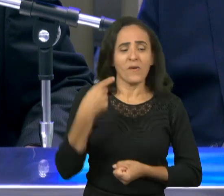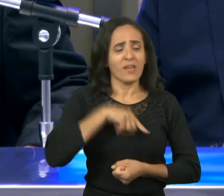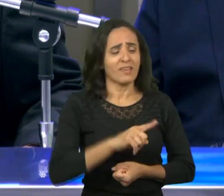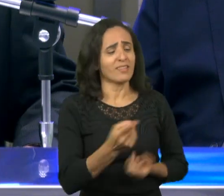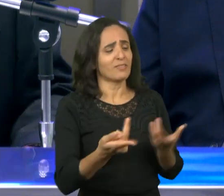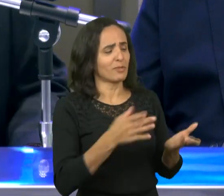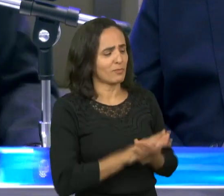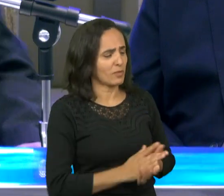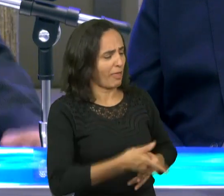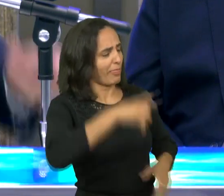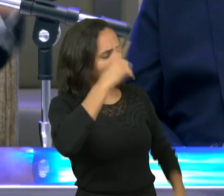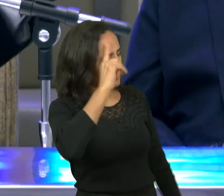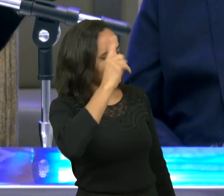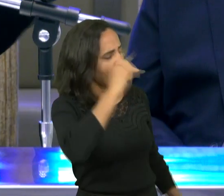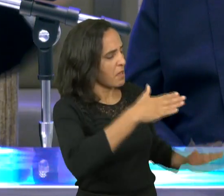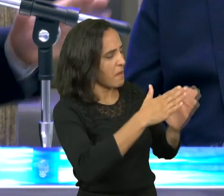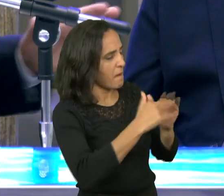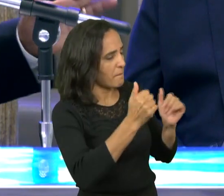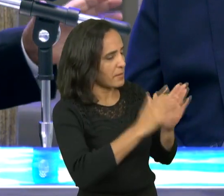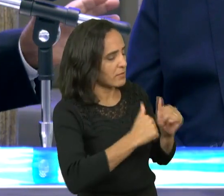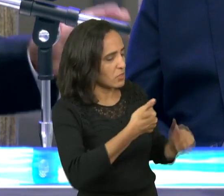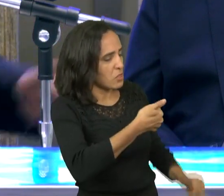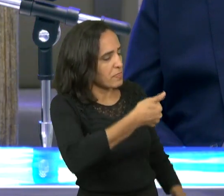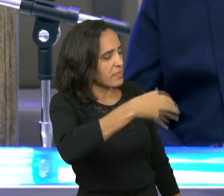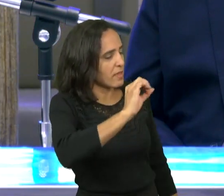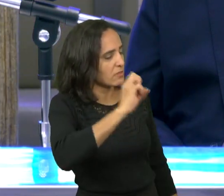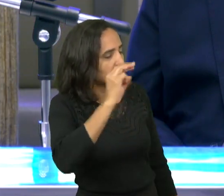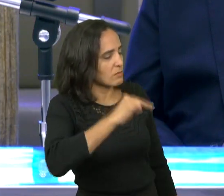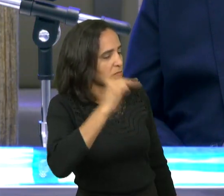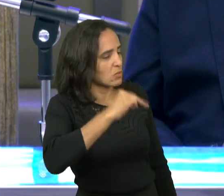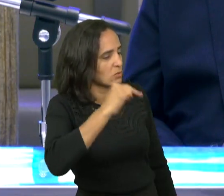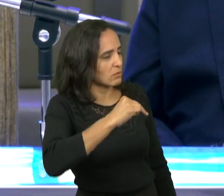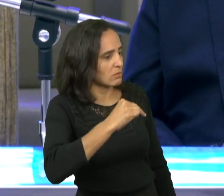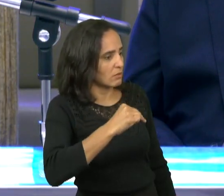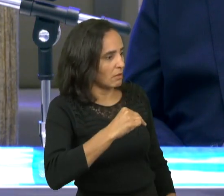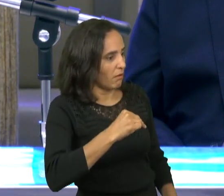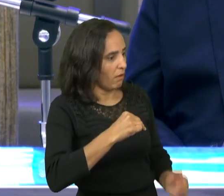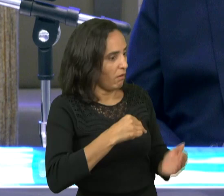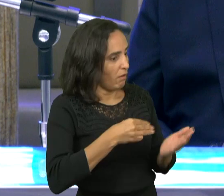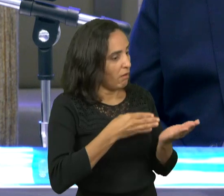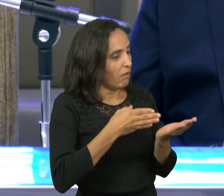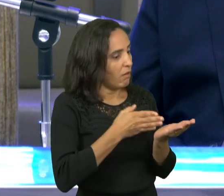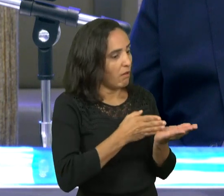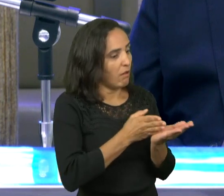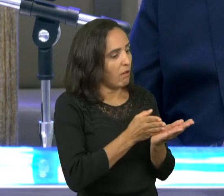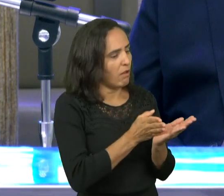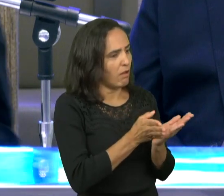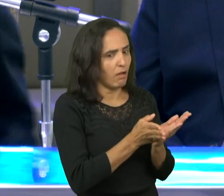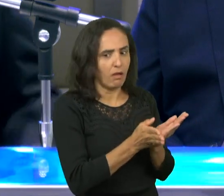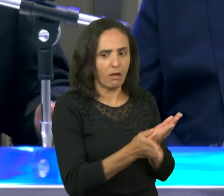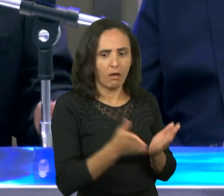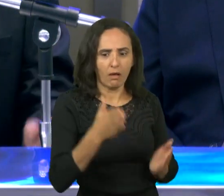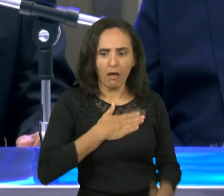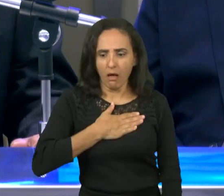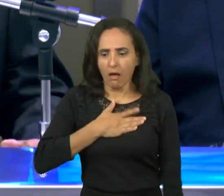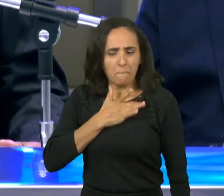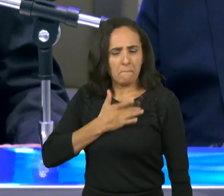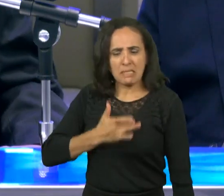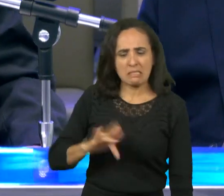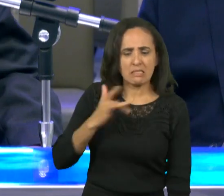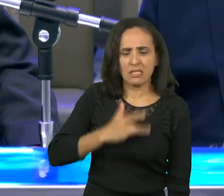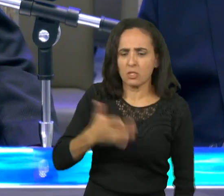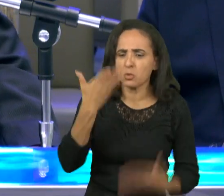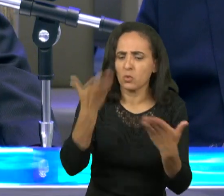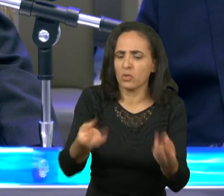todo dia eu peço dez minutos a Deus para me desviar eu disse misericórdia